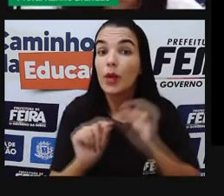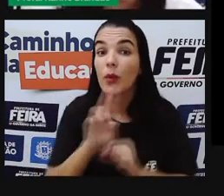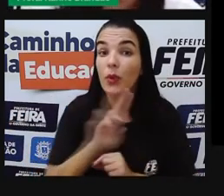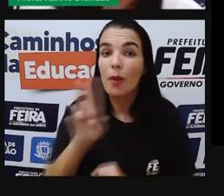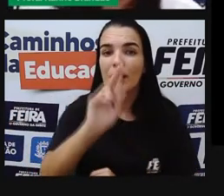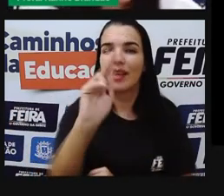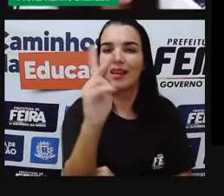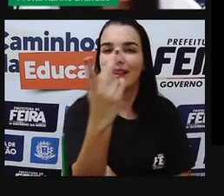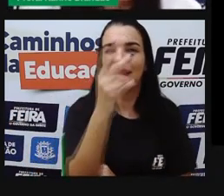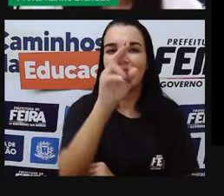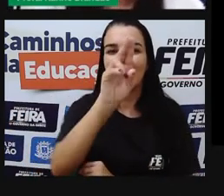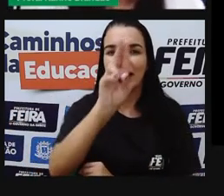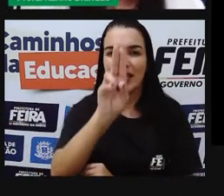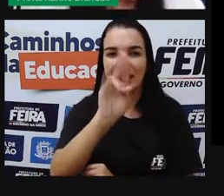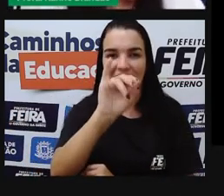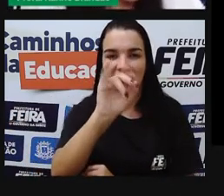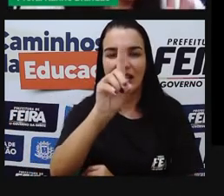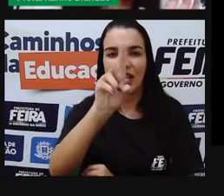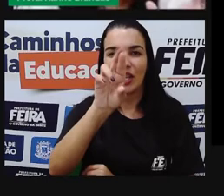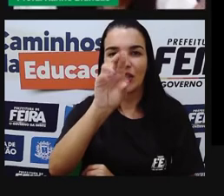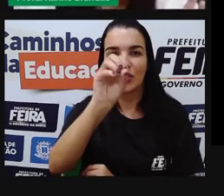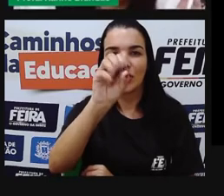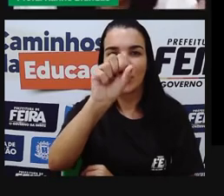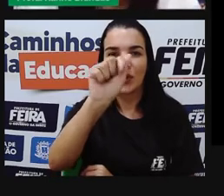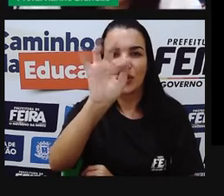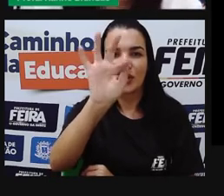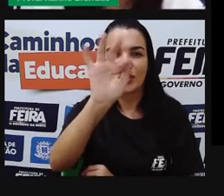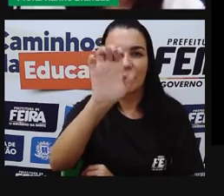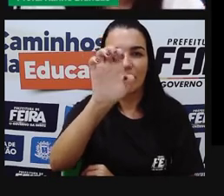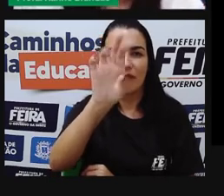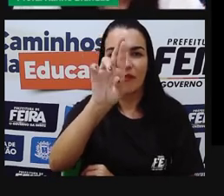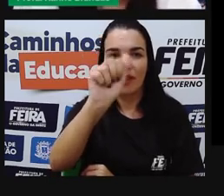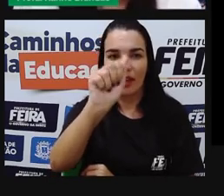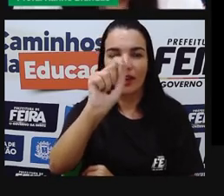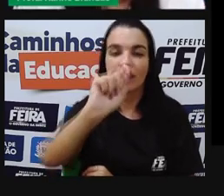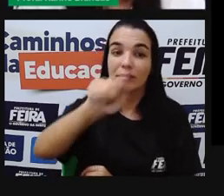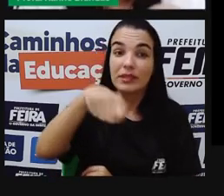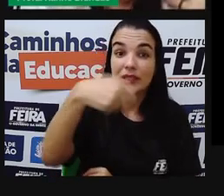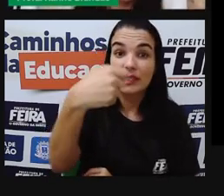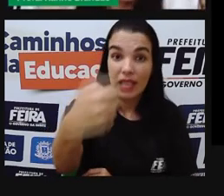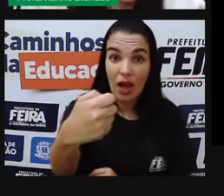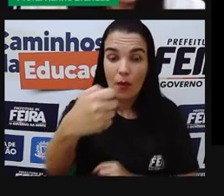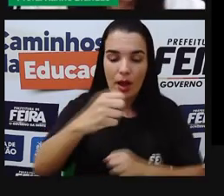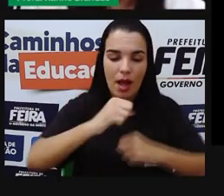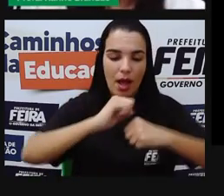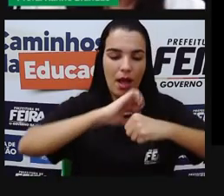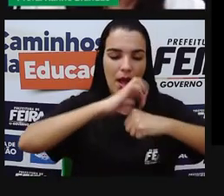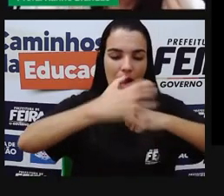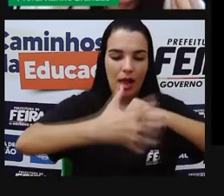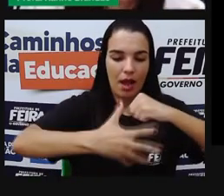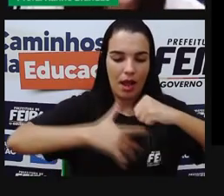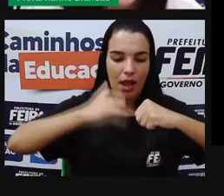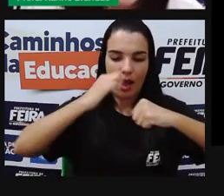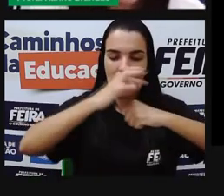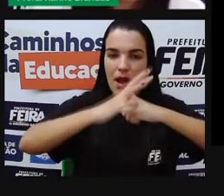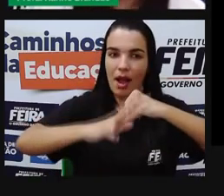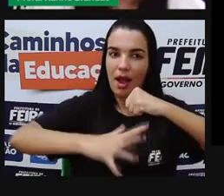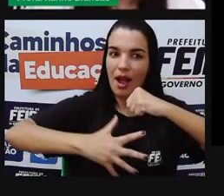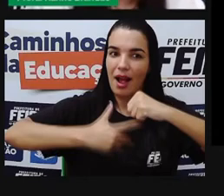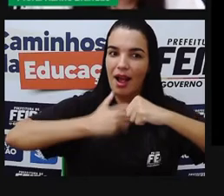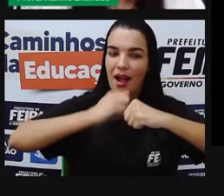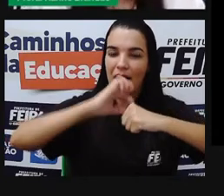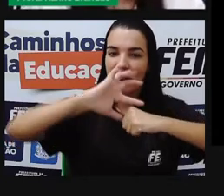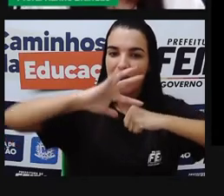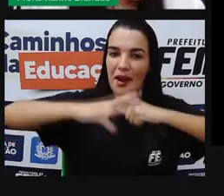hidrosfera. Então sempre que falar hidro, vem de água. Então toda porção de água do